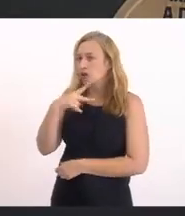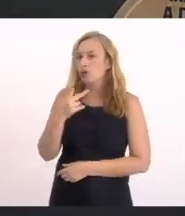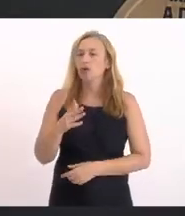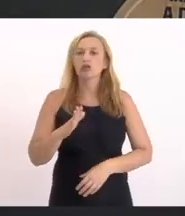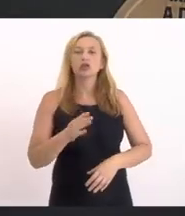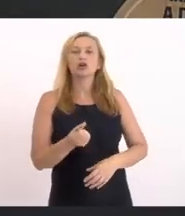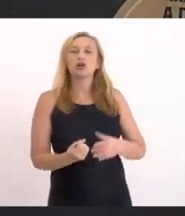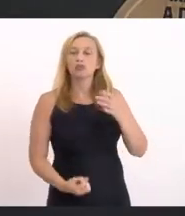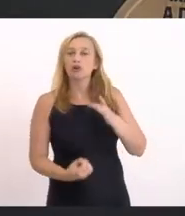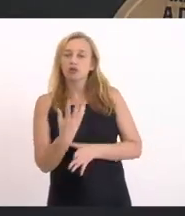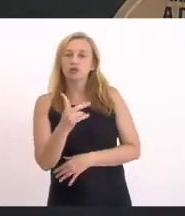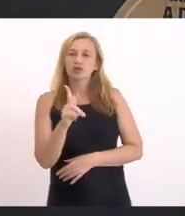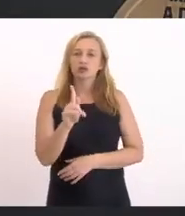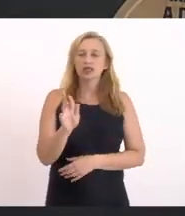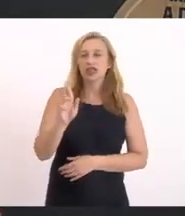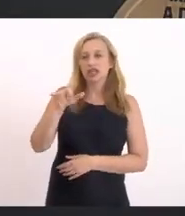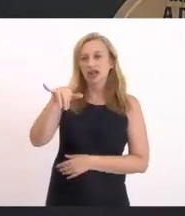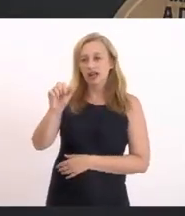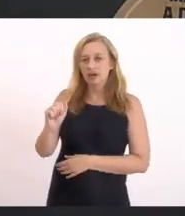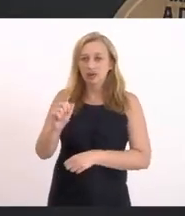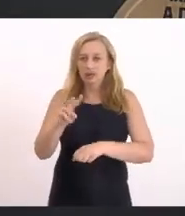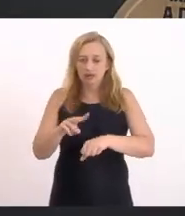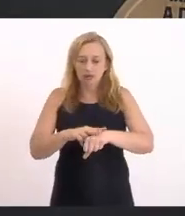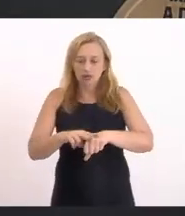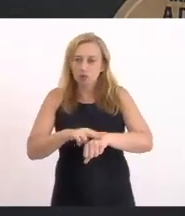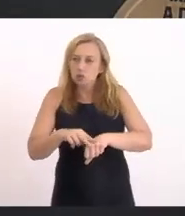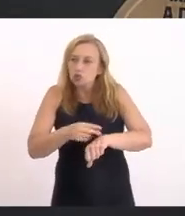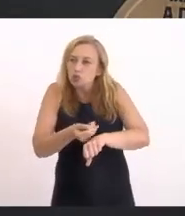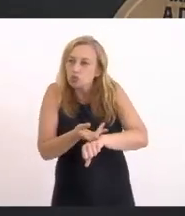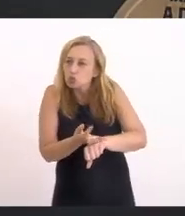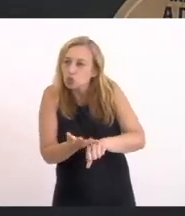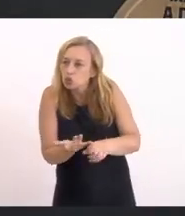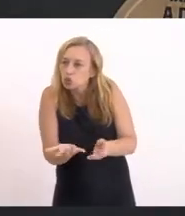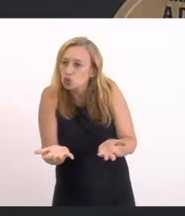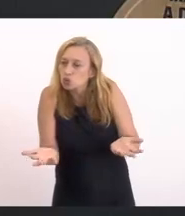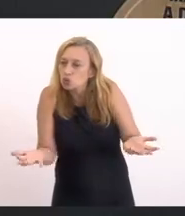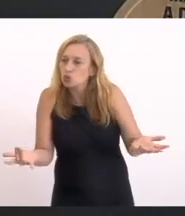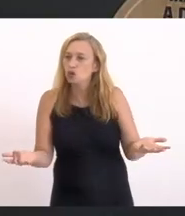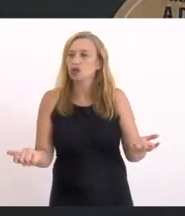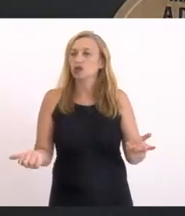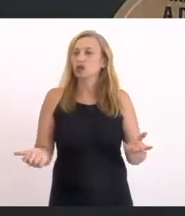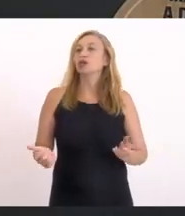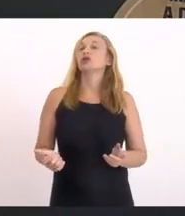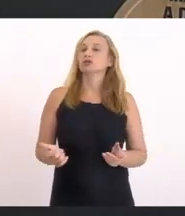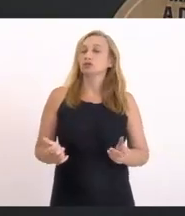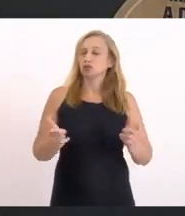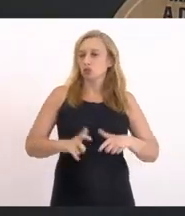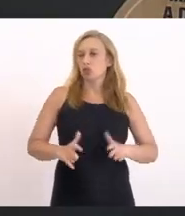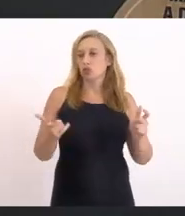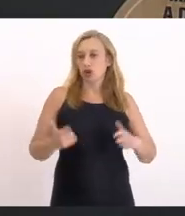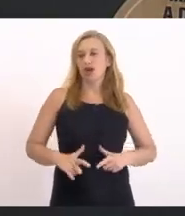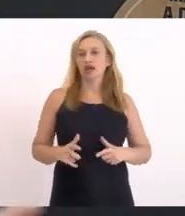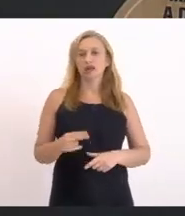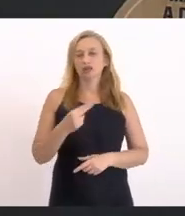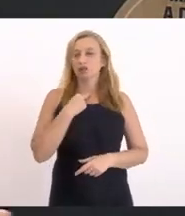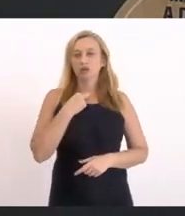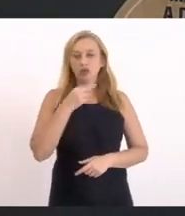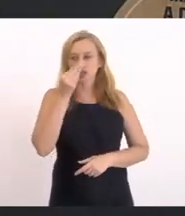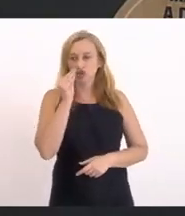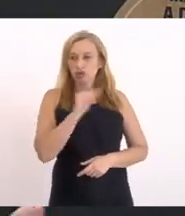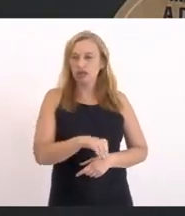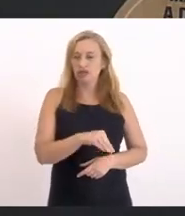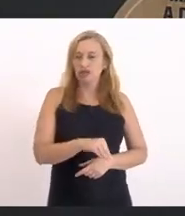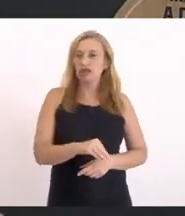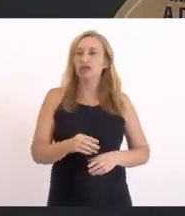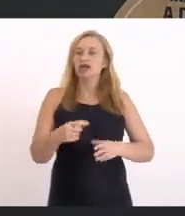maiores Produções de grama Do município Do estado Perdão E isso não pode ser Desconsiderado Por Saquarema Inclusive pelo fato